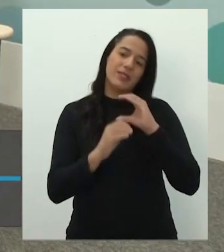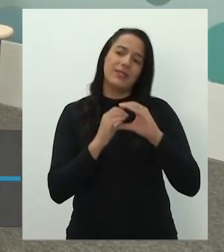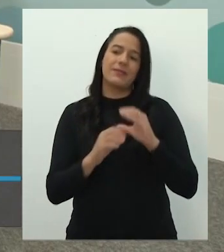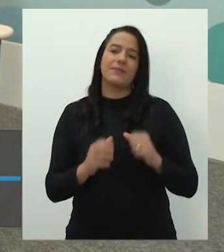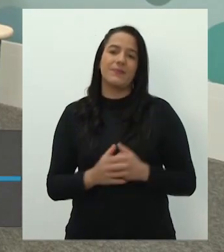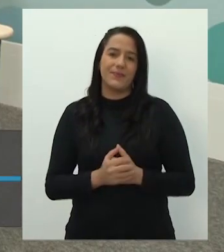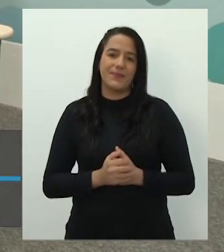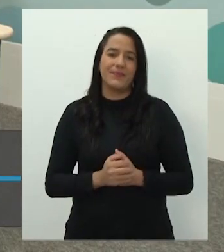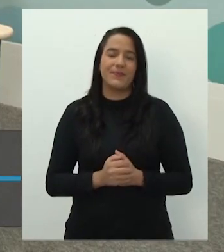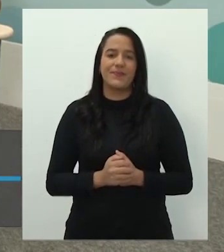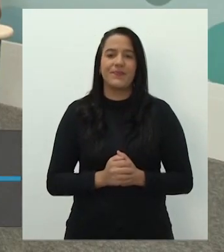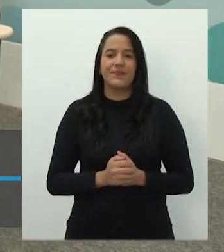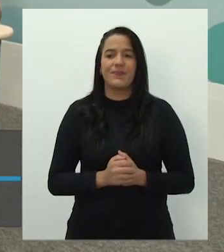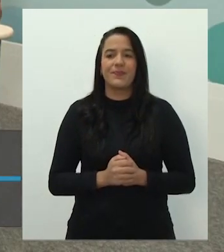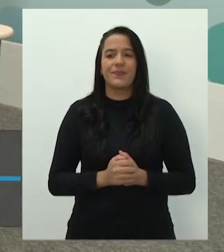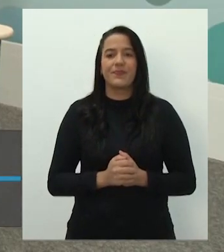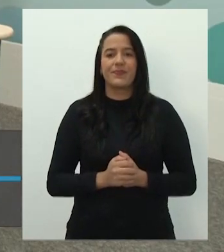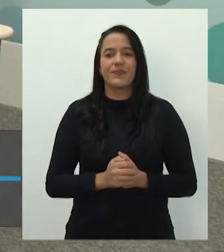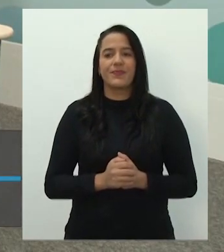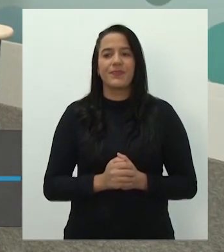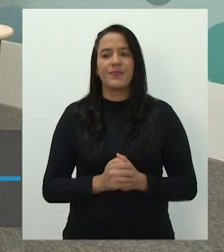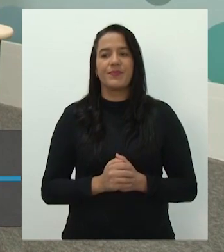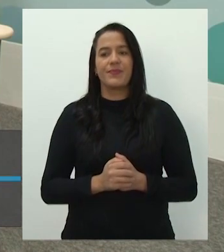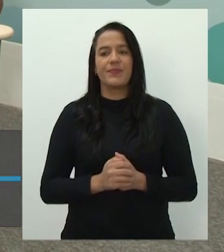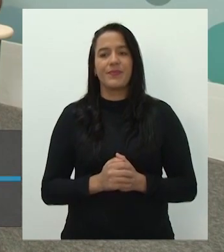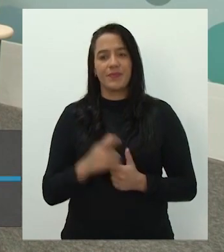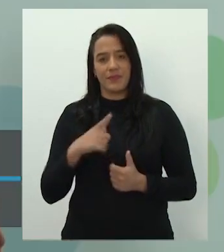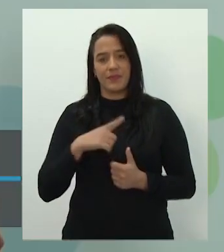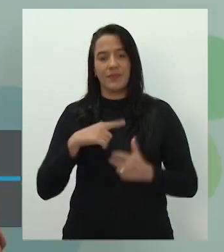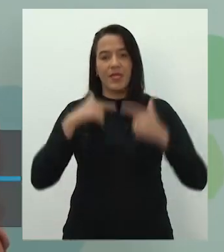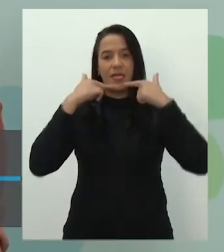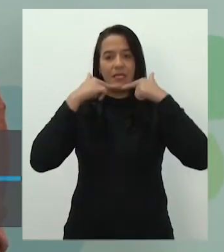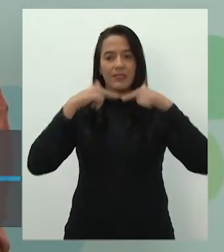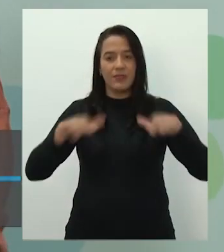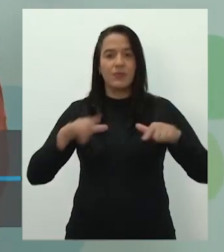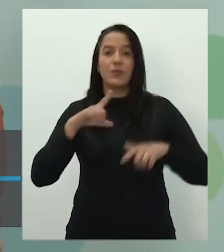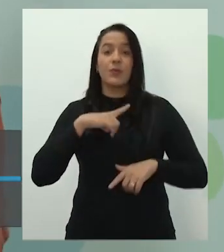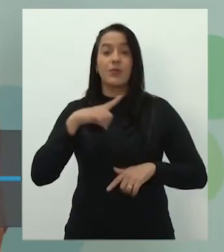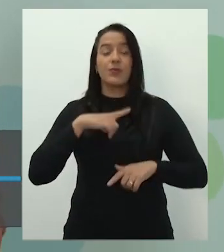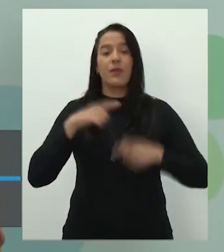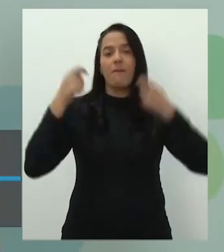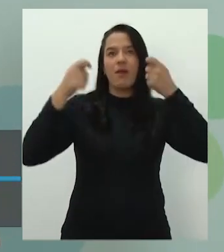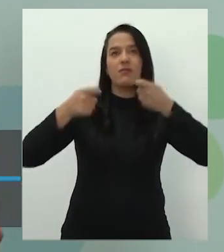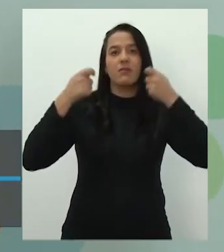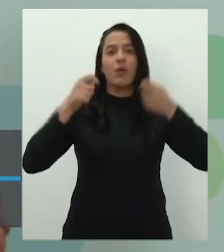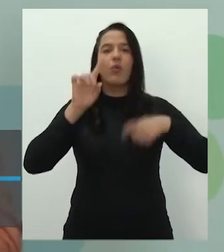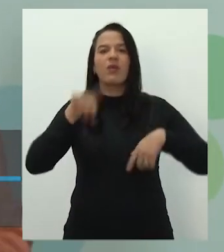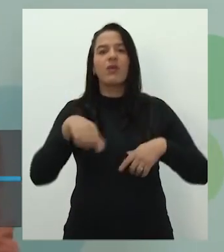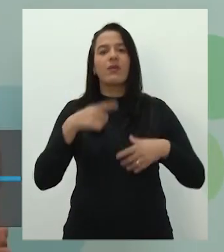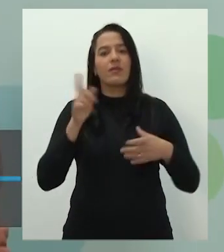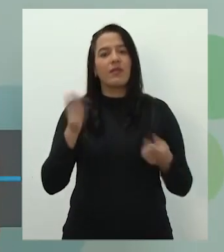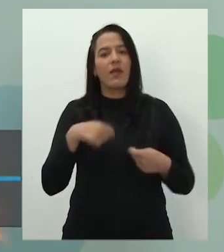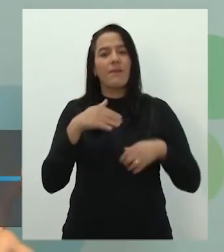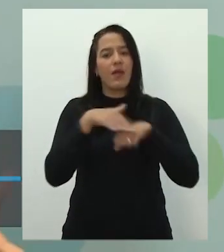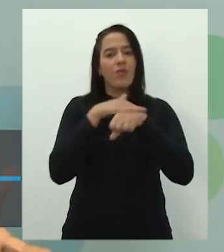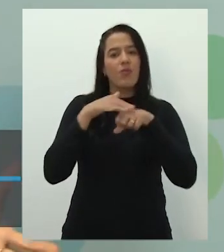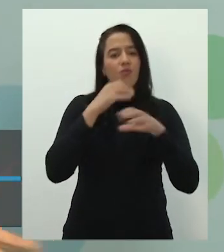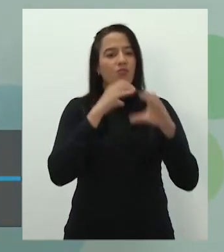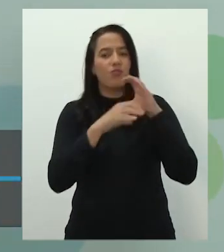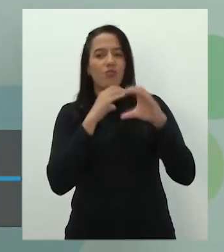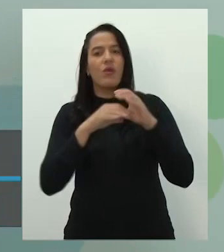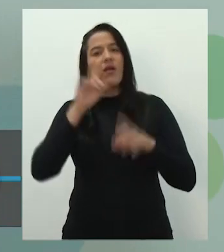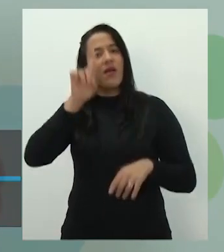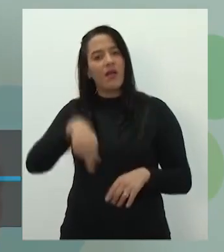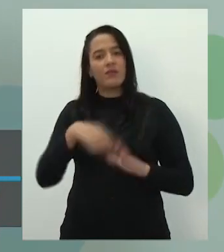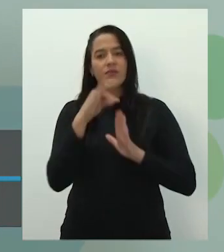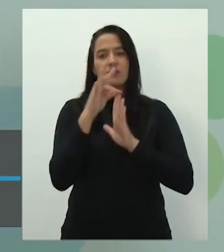resumir. Manifestação da linguagem. Sim, professora. Claro. Quando há interação, quando a gente consegue comunicar, é texto,